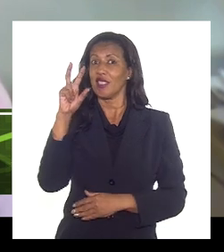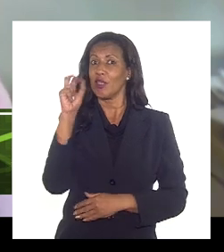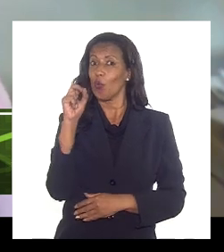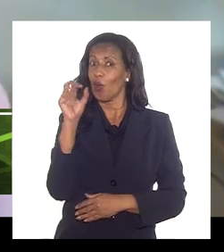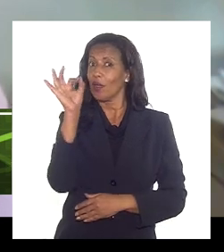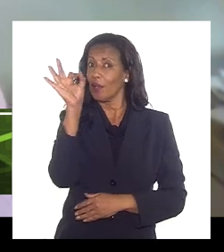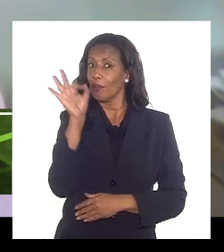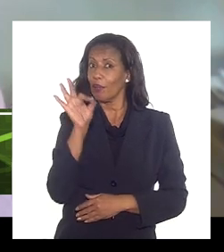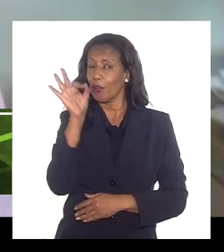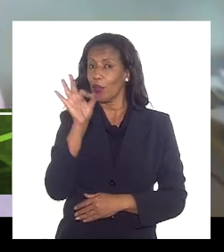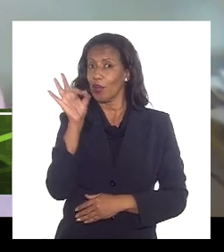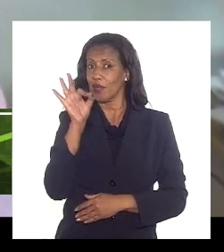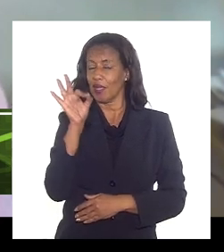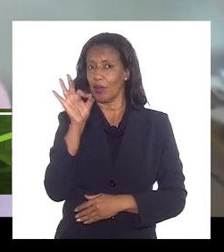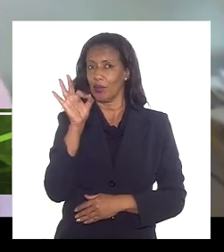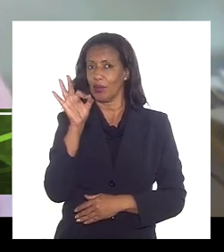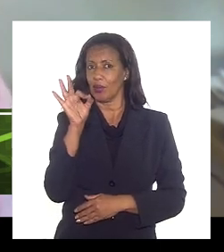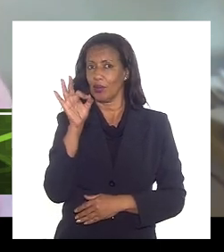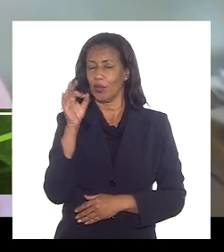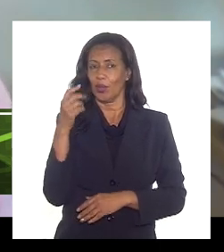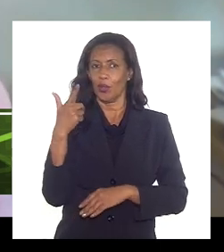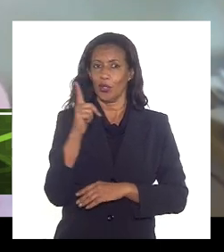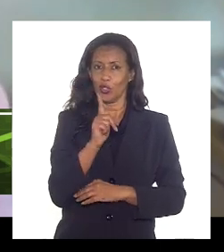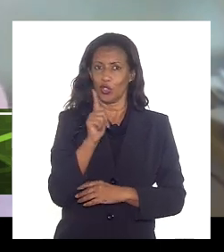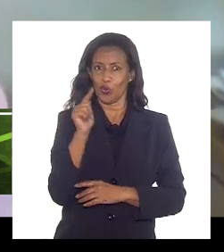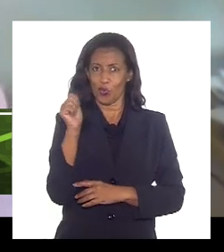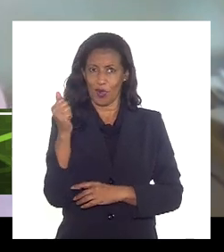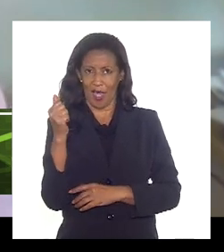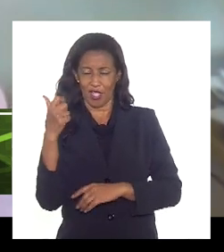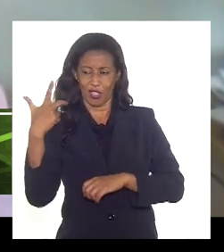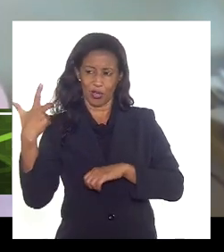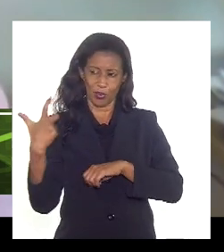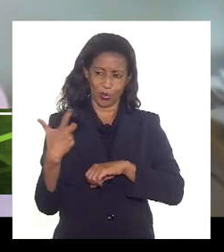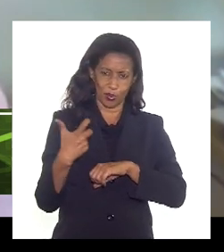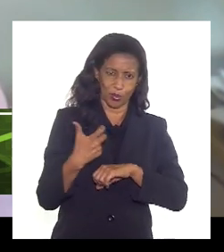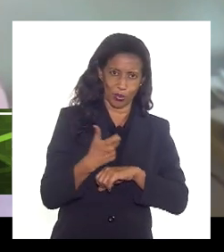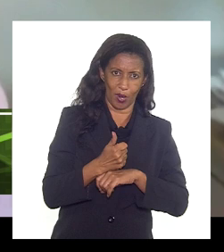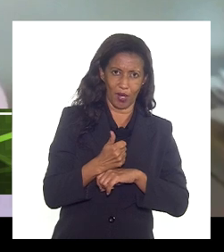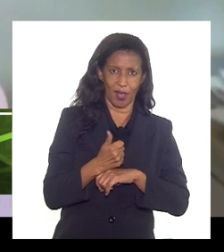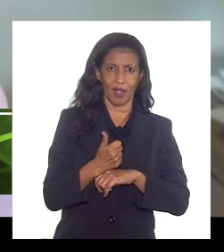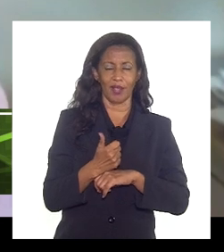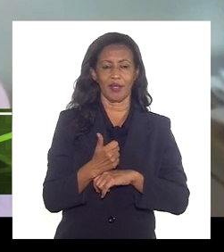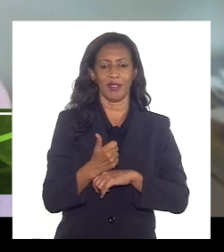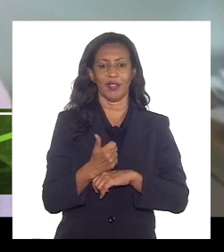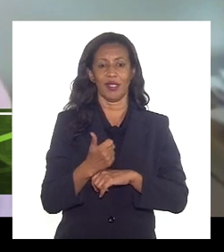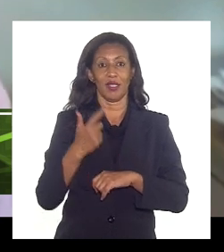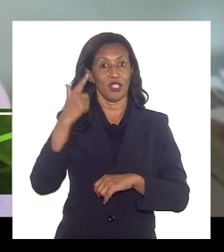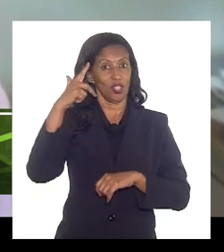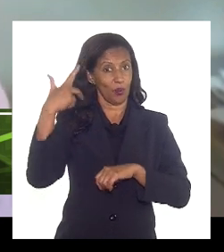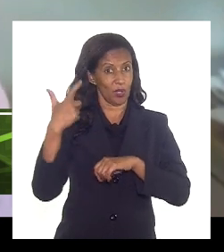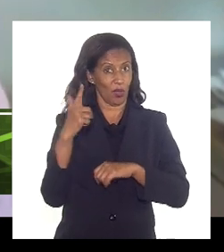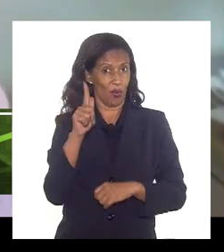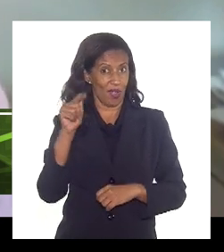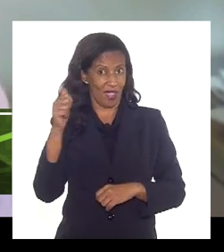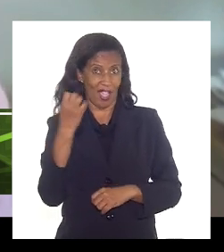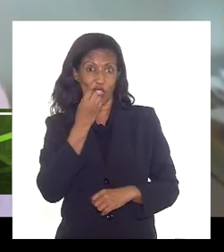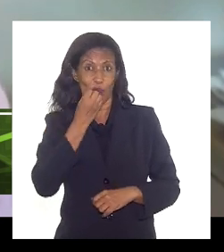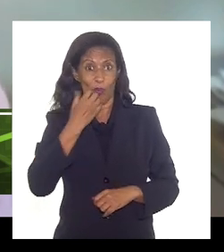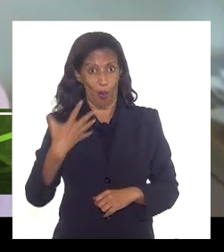cento do gás extraído então os senhores estão reinjetando gás natural bom